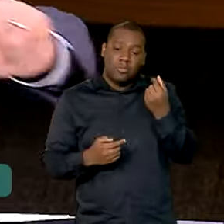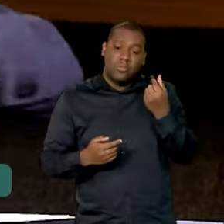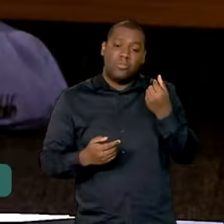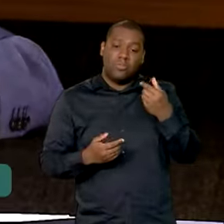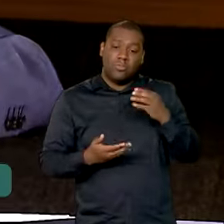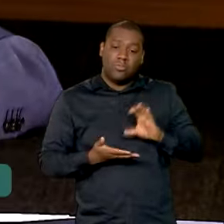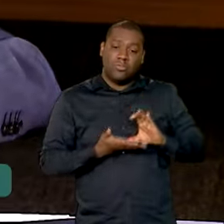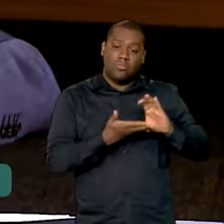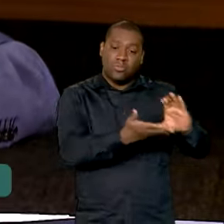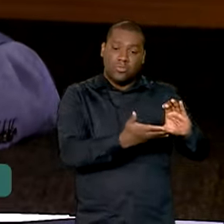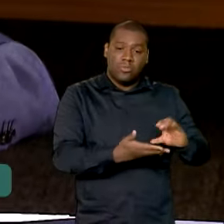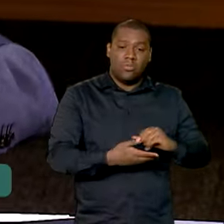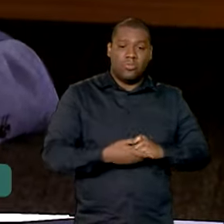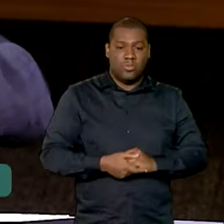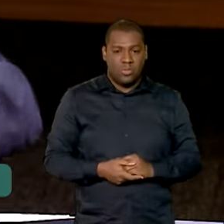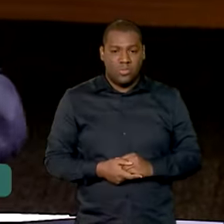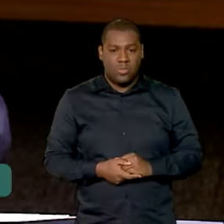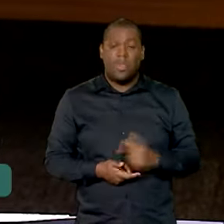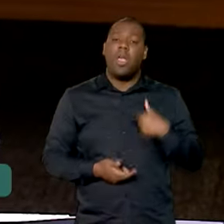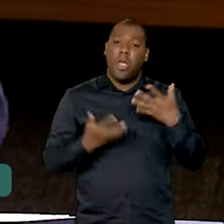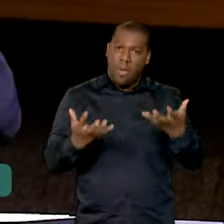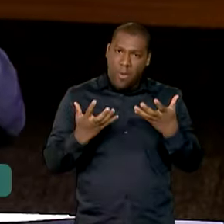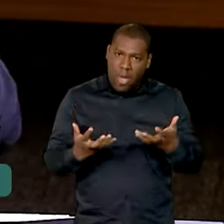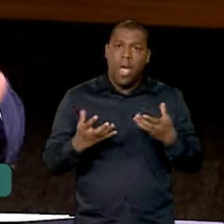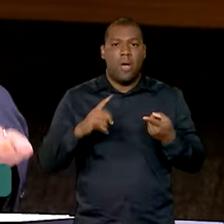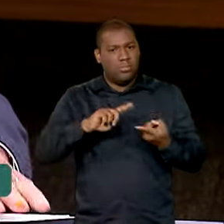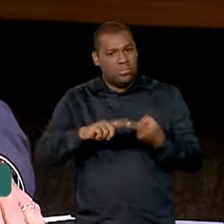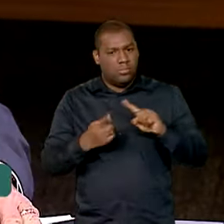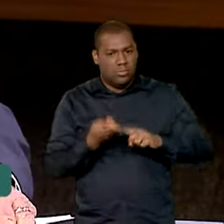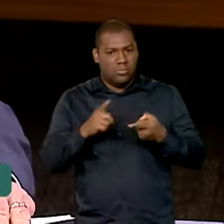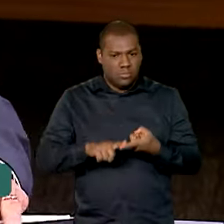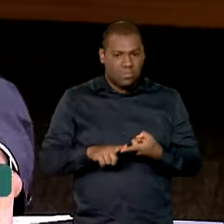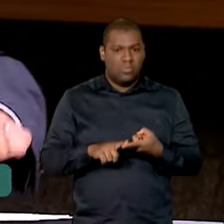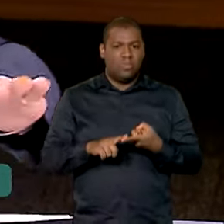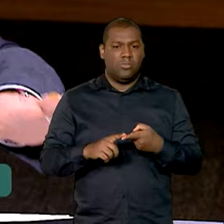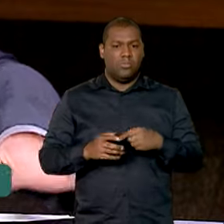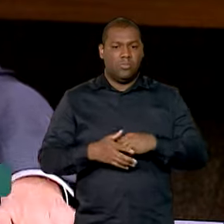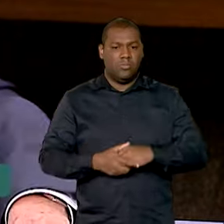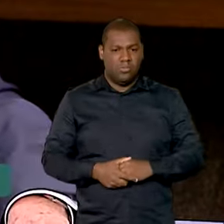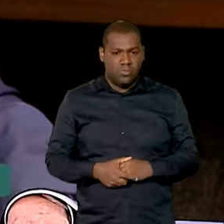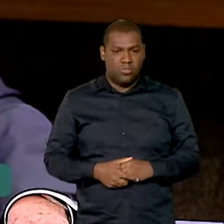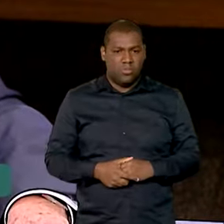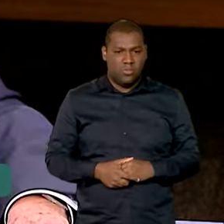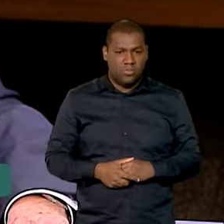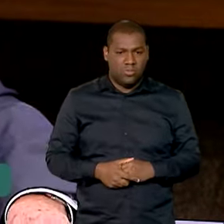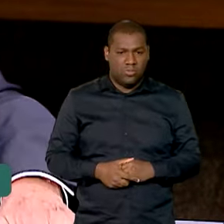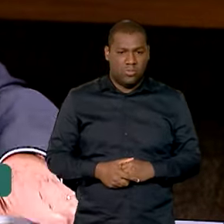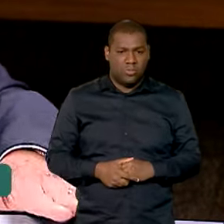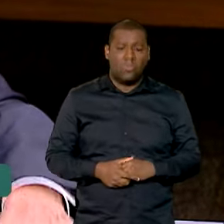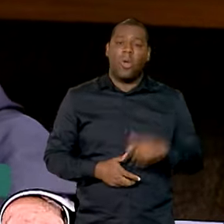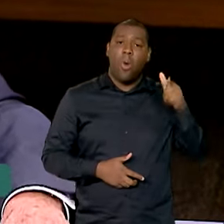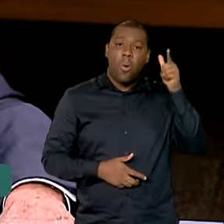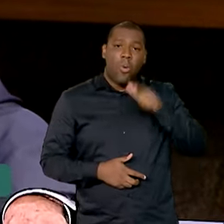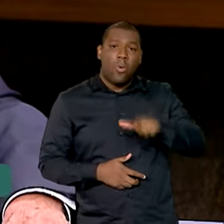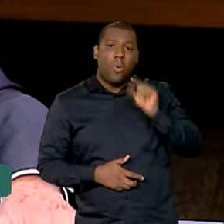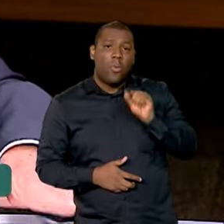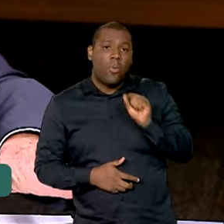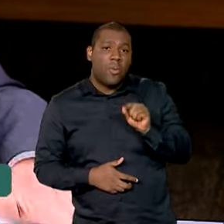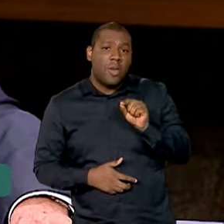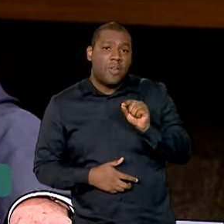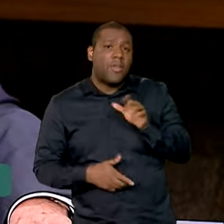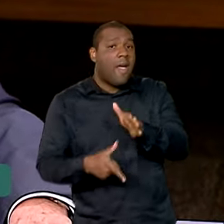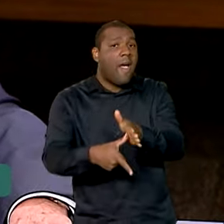não queremos deixar de negociar. É importante lembrar que a suspensão, a liminar que nós conseguimos, é para chamar os